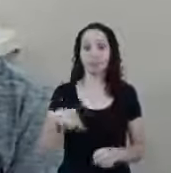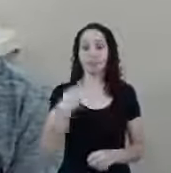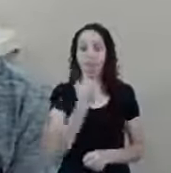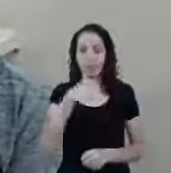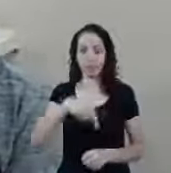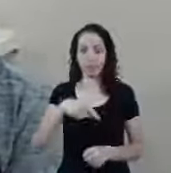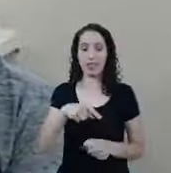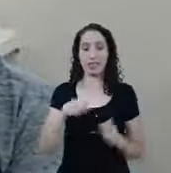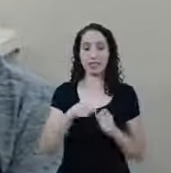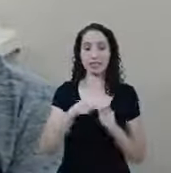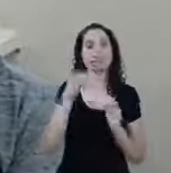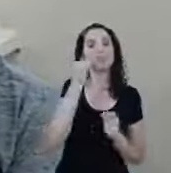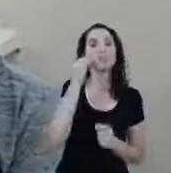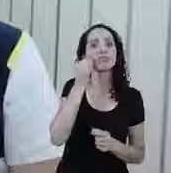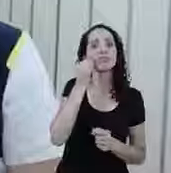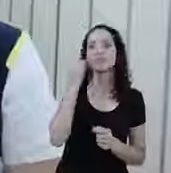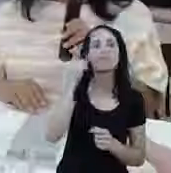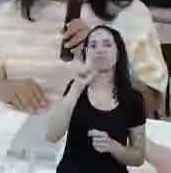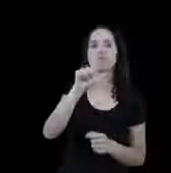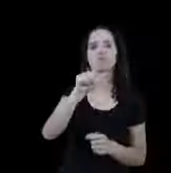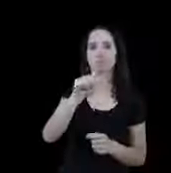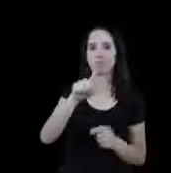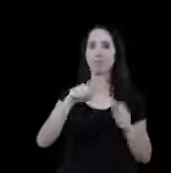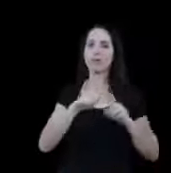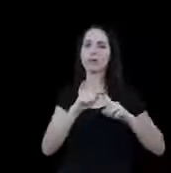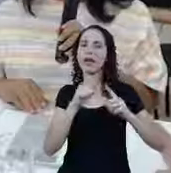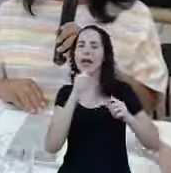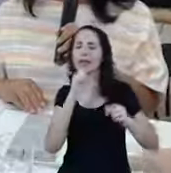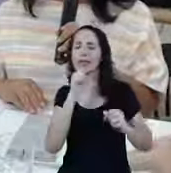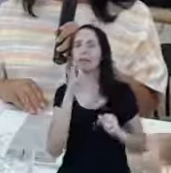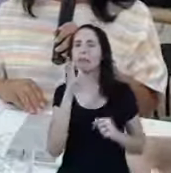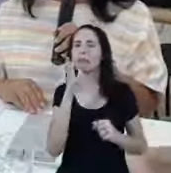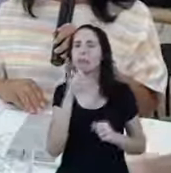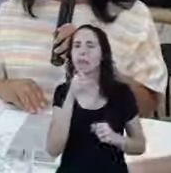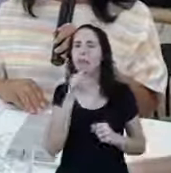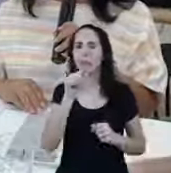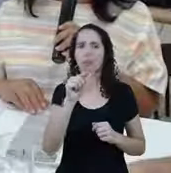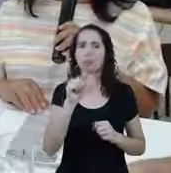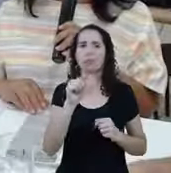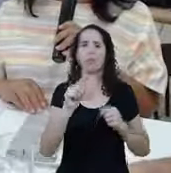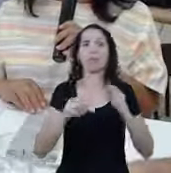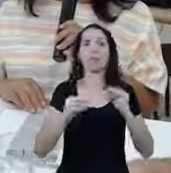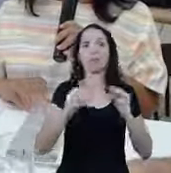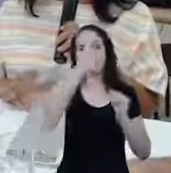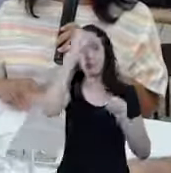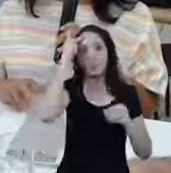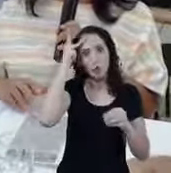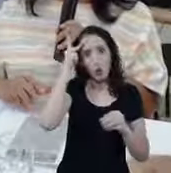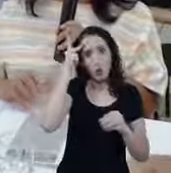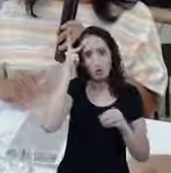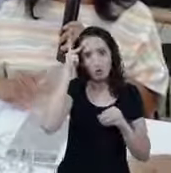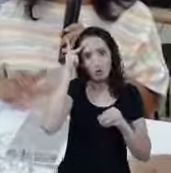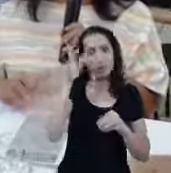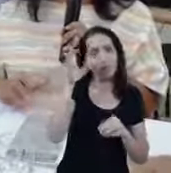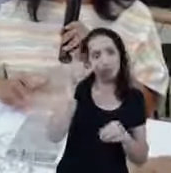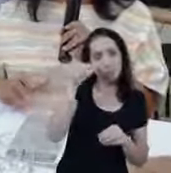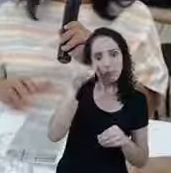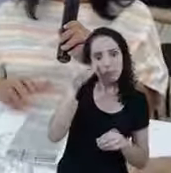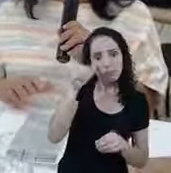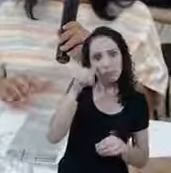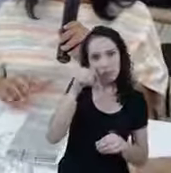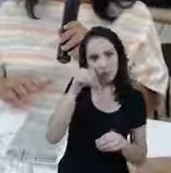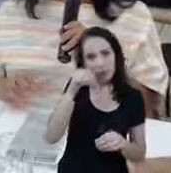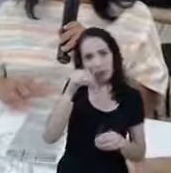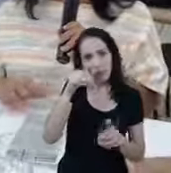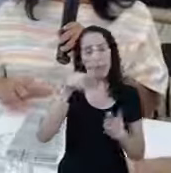E não conseguimos Não, está processando Está processando Está processando Nós queremos que durante o dia, essa correria,